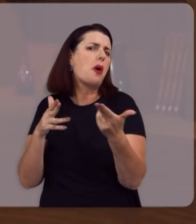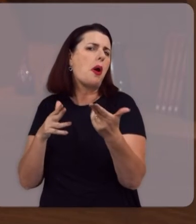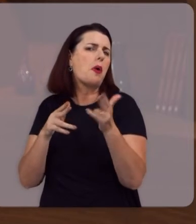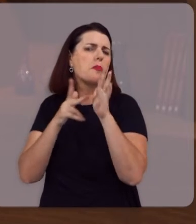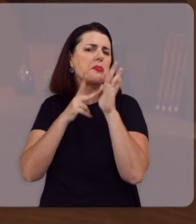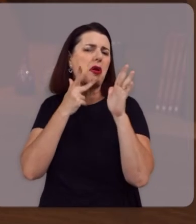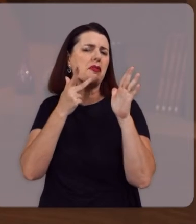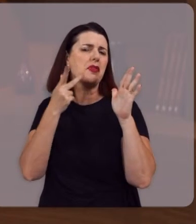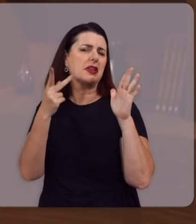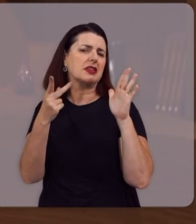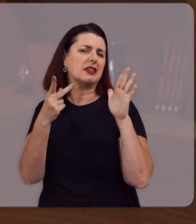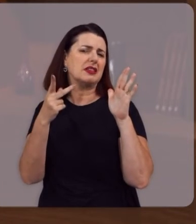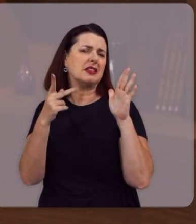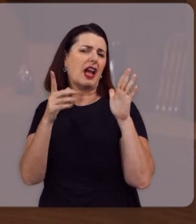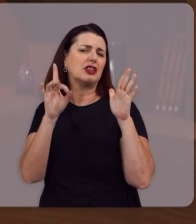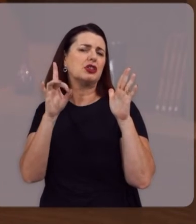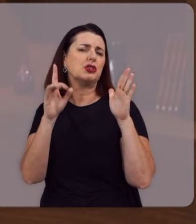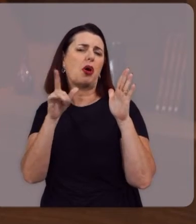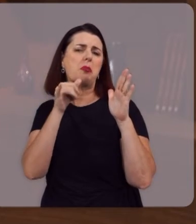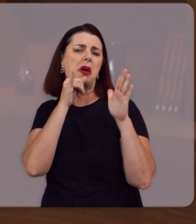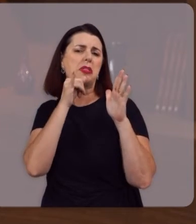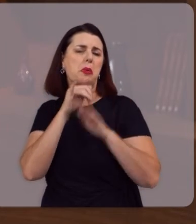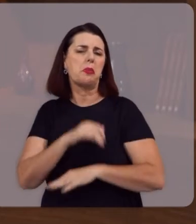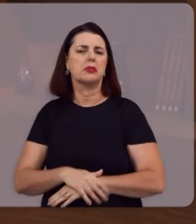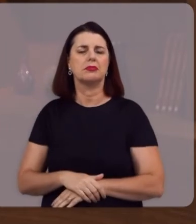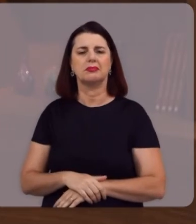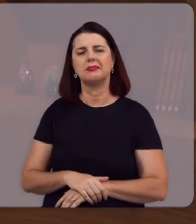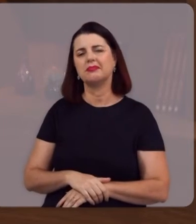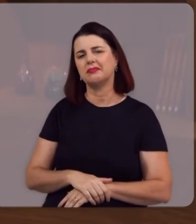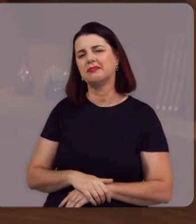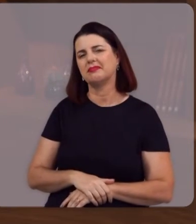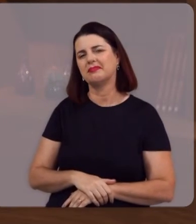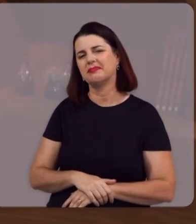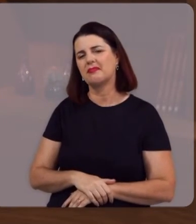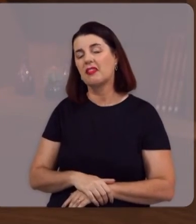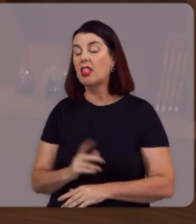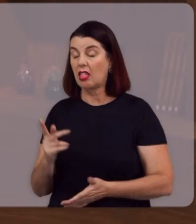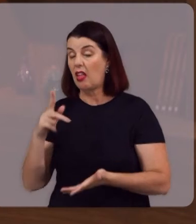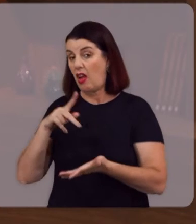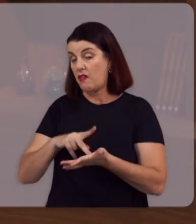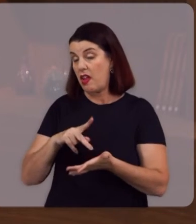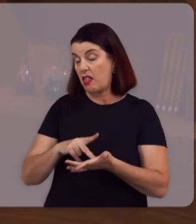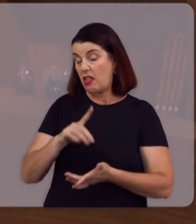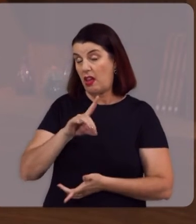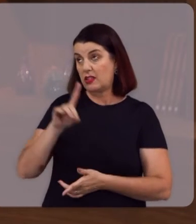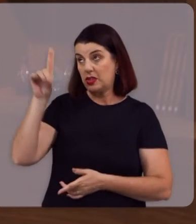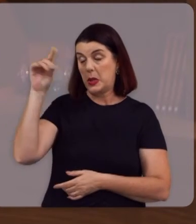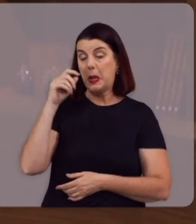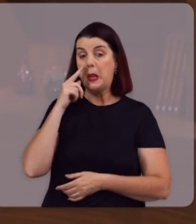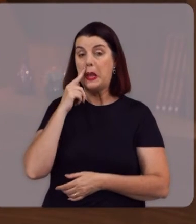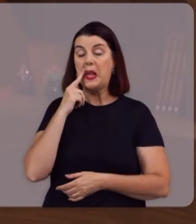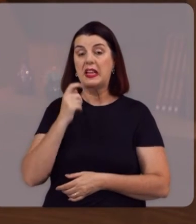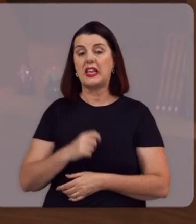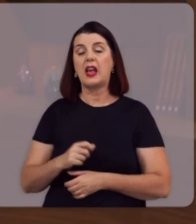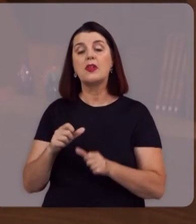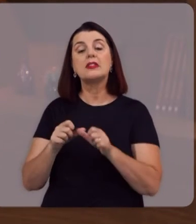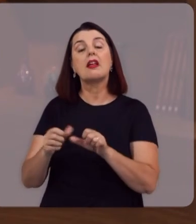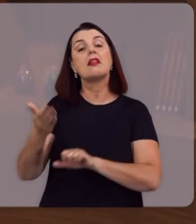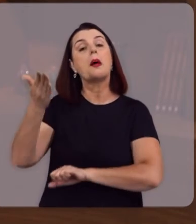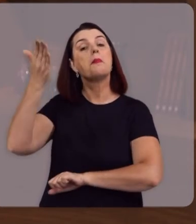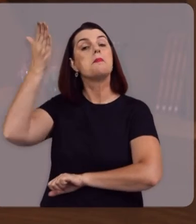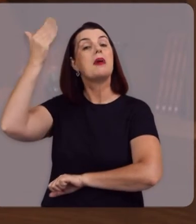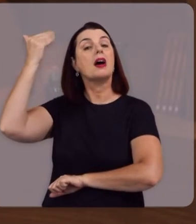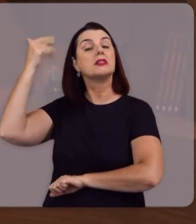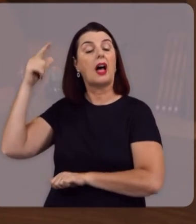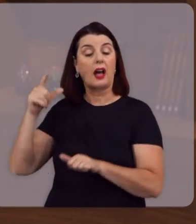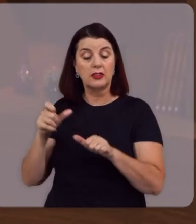Bíblicas Seria apenas Coincidência Na verdade Deus Deus está lá No